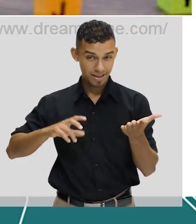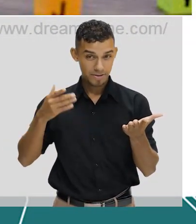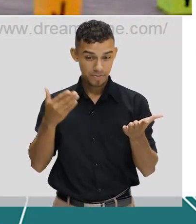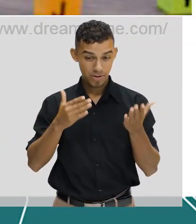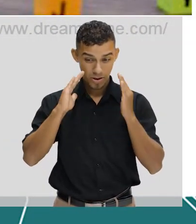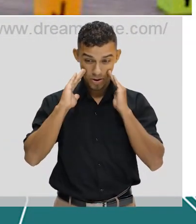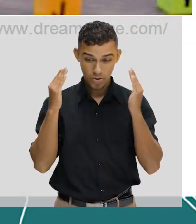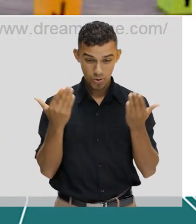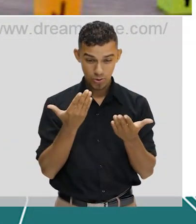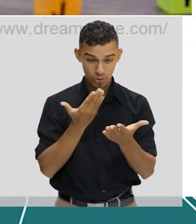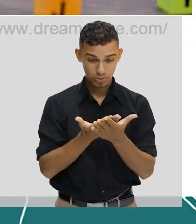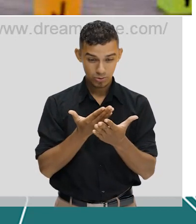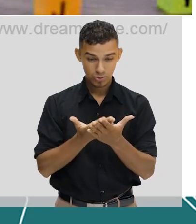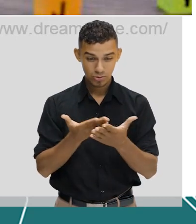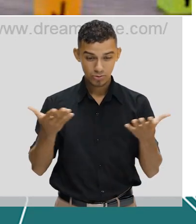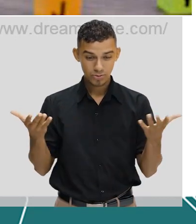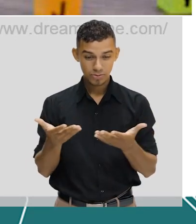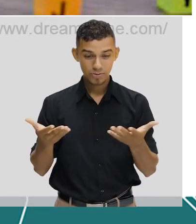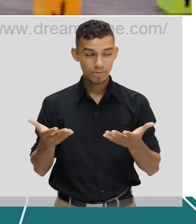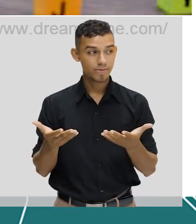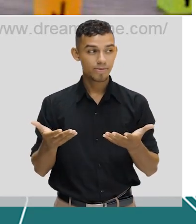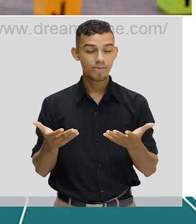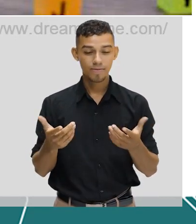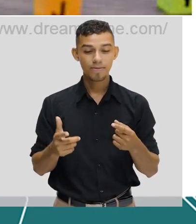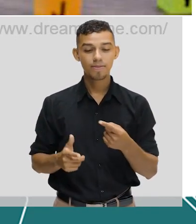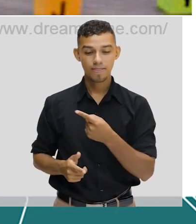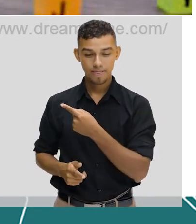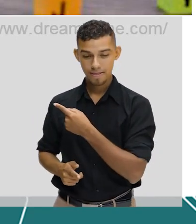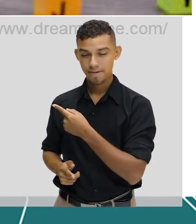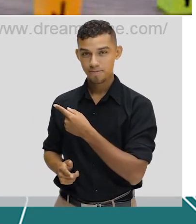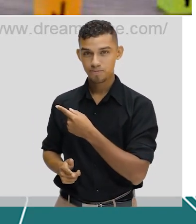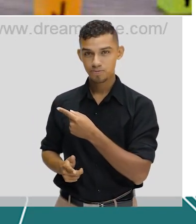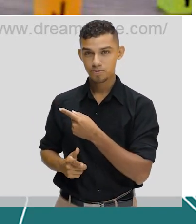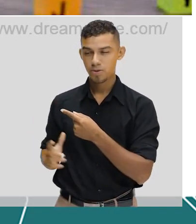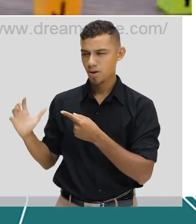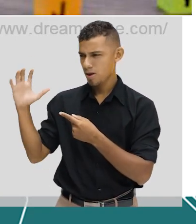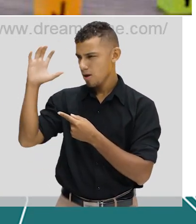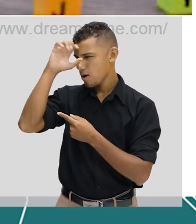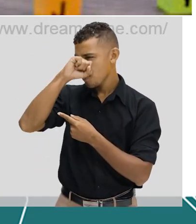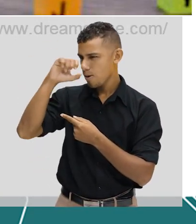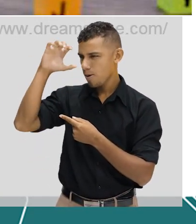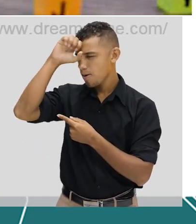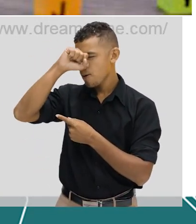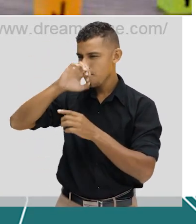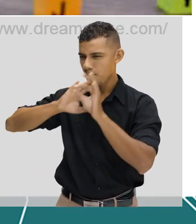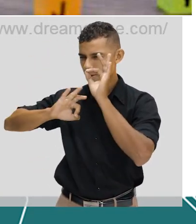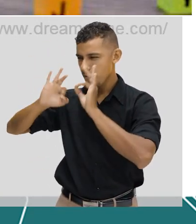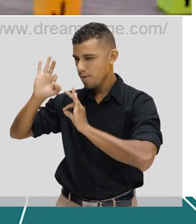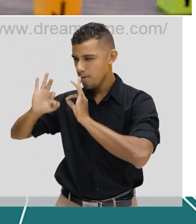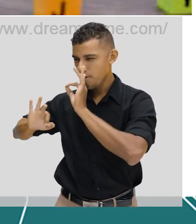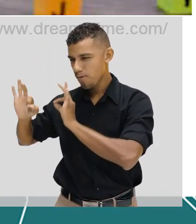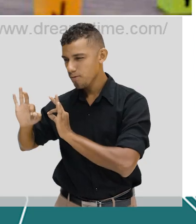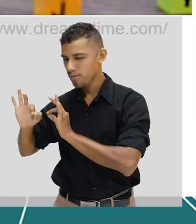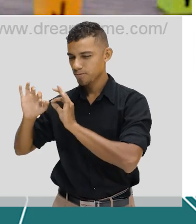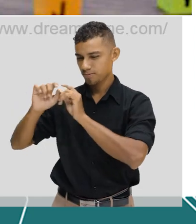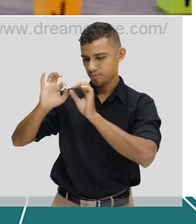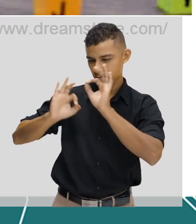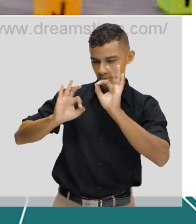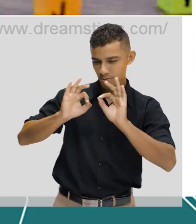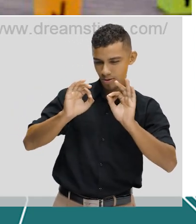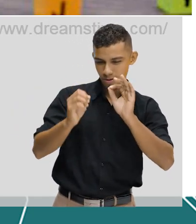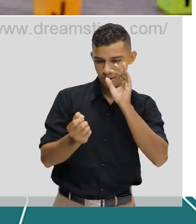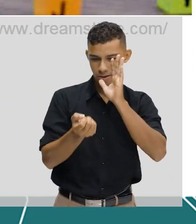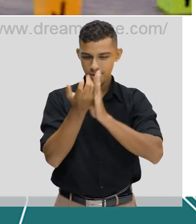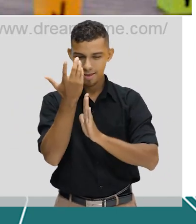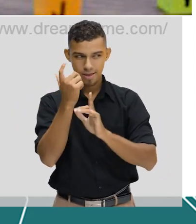no nosso estudo de hoje é Word Formation, processo de formação de palavras ou formação de palavras